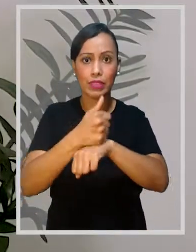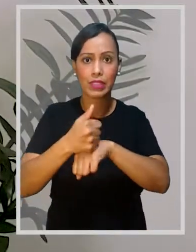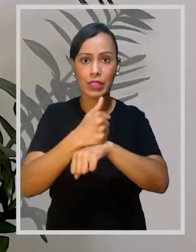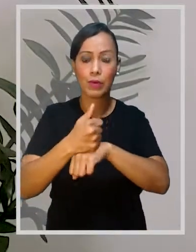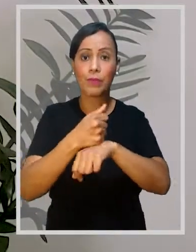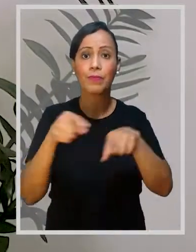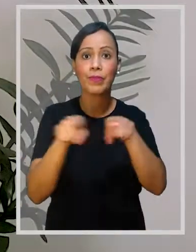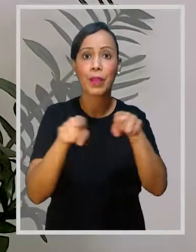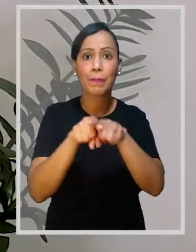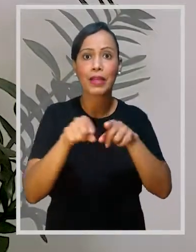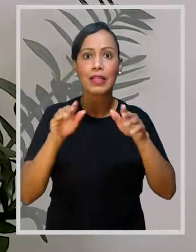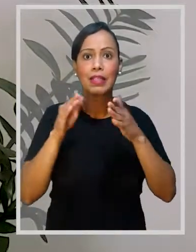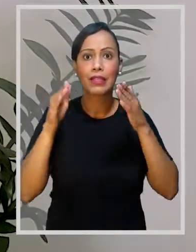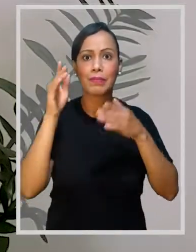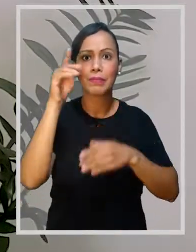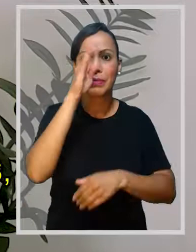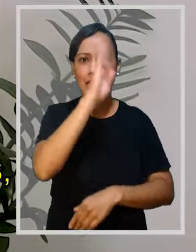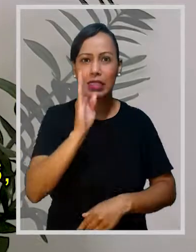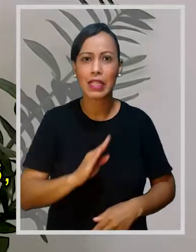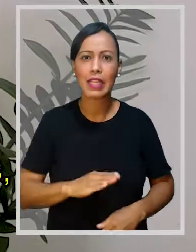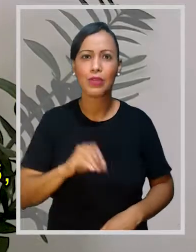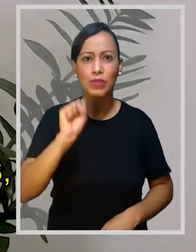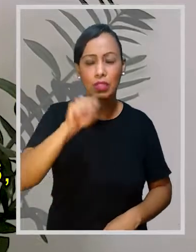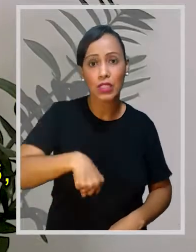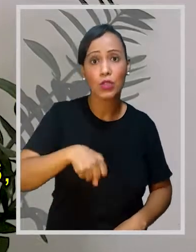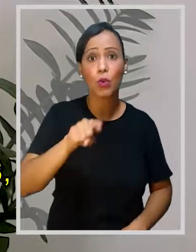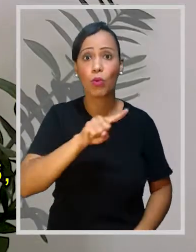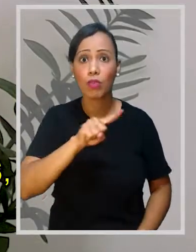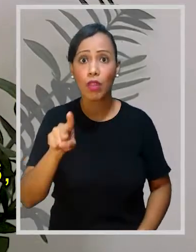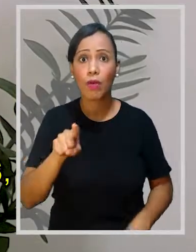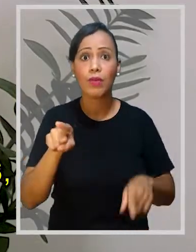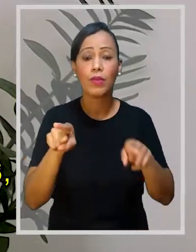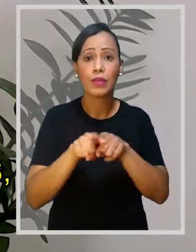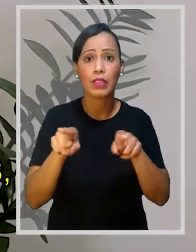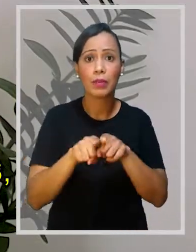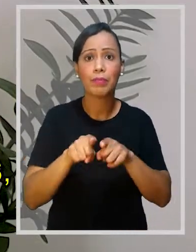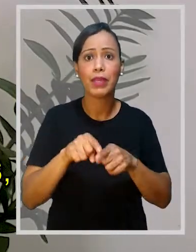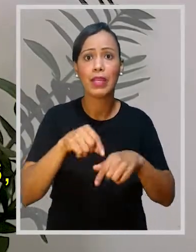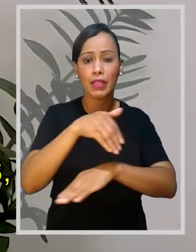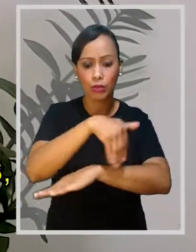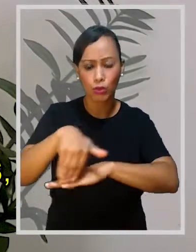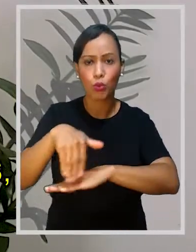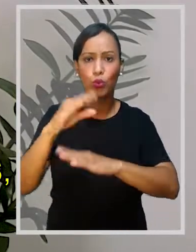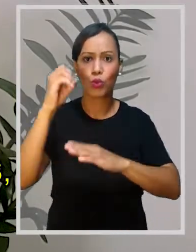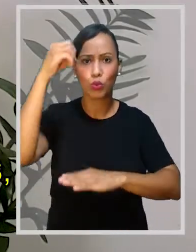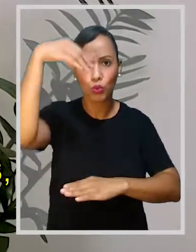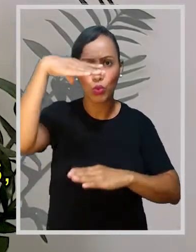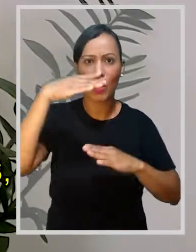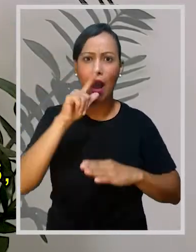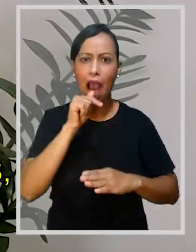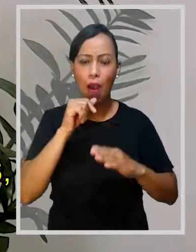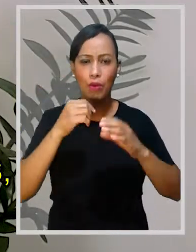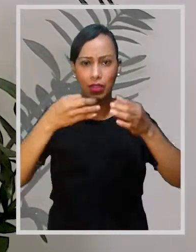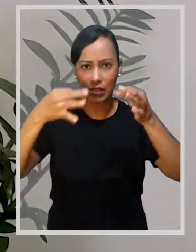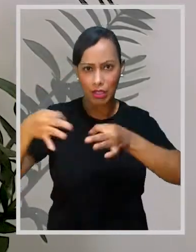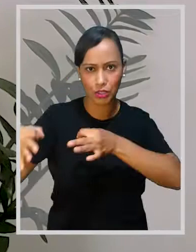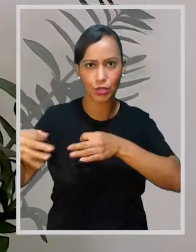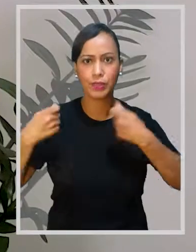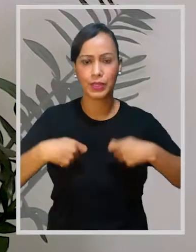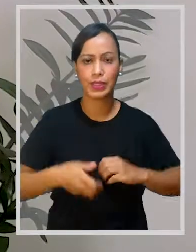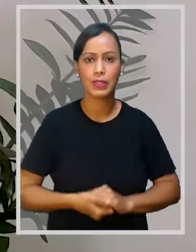nascimento, profissão, estado civil, nacionalidade, número do cartão SUS e endereço residencial completo